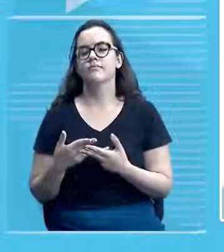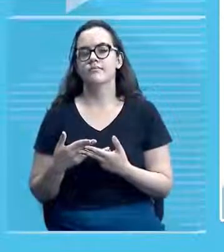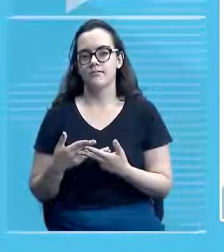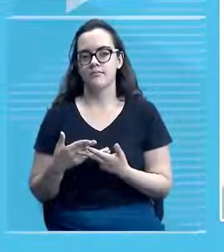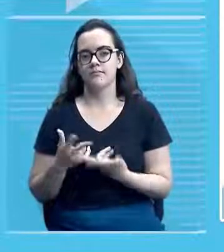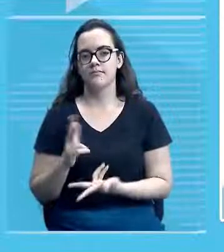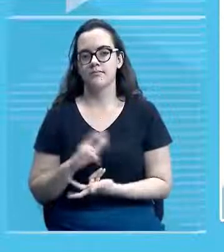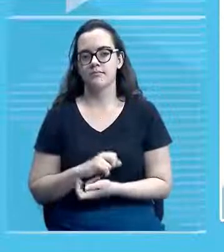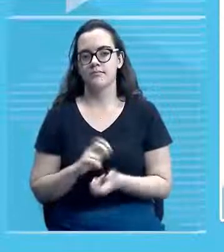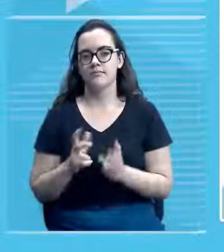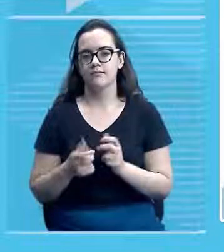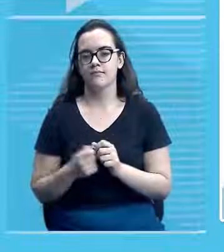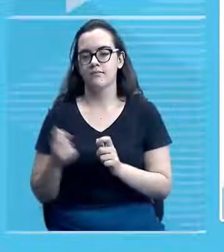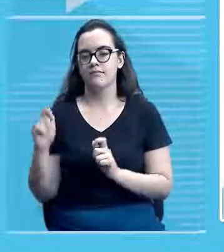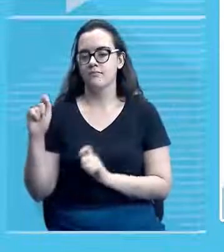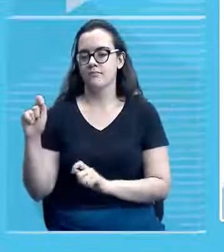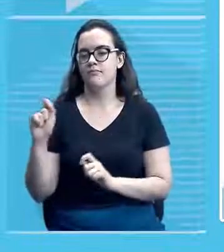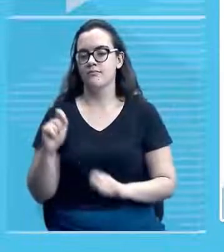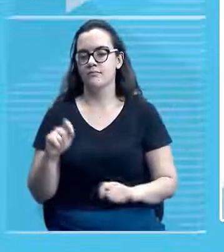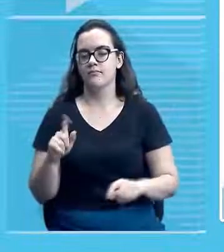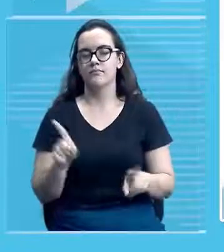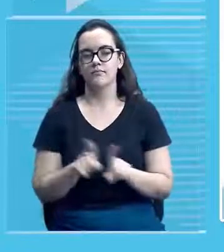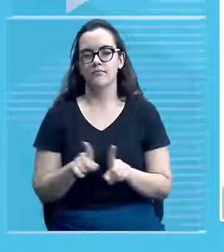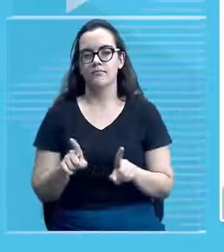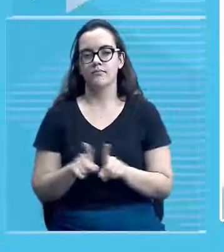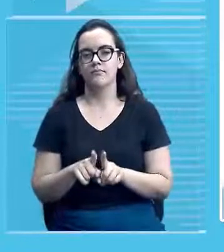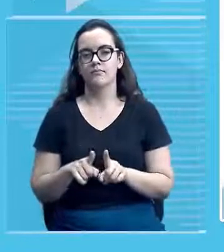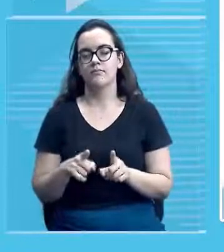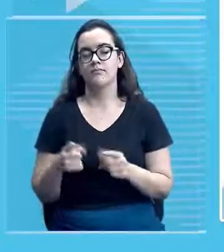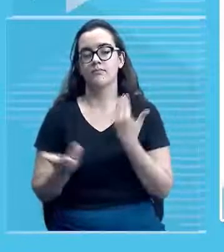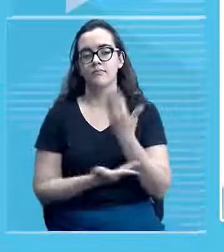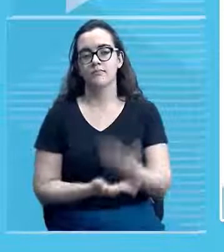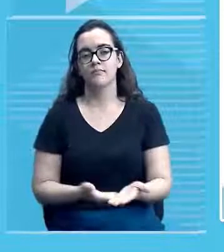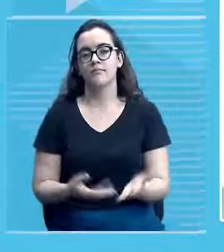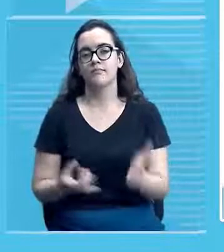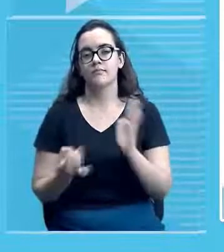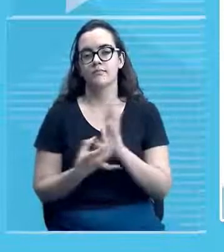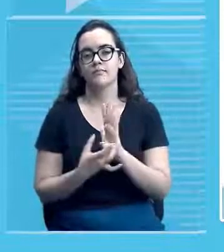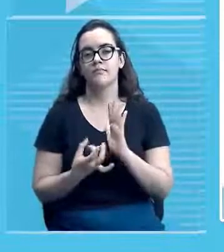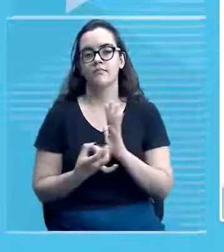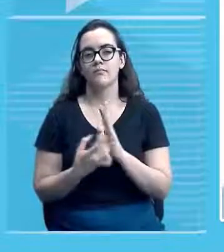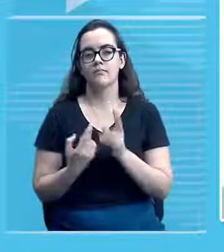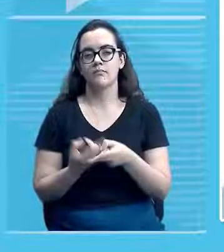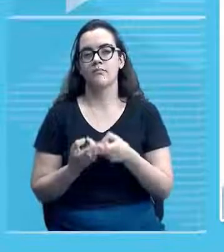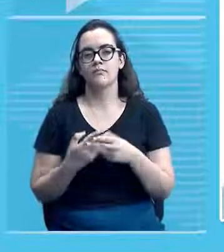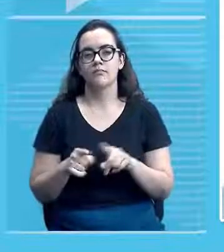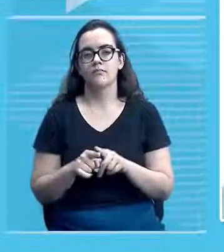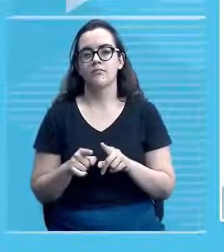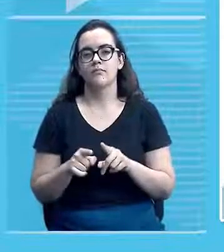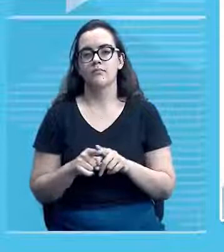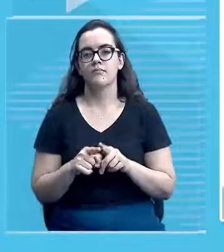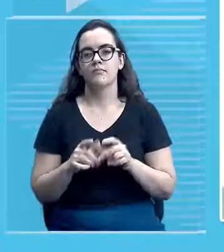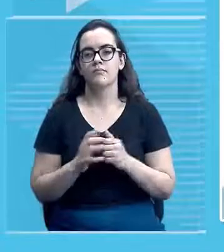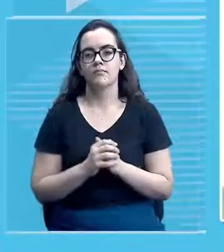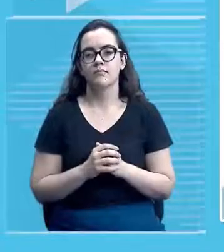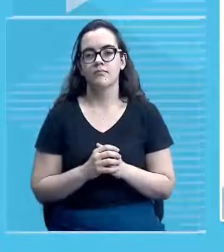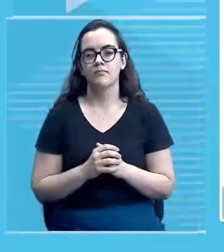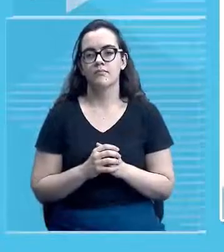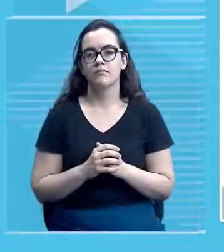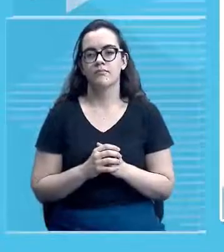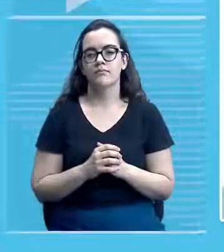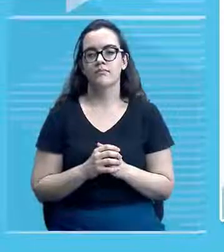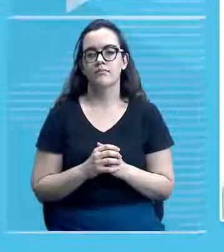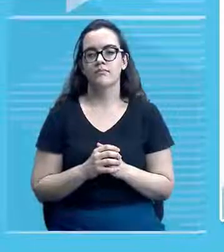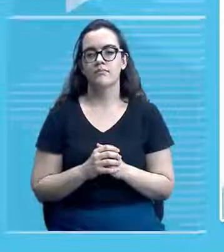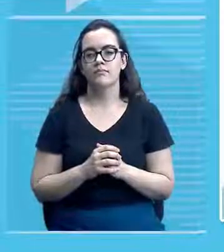madeira e vidro, telhado coberto com telha plana e beirais estruturados, né?